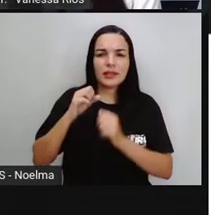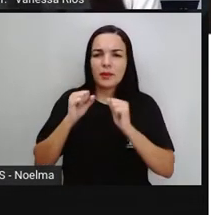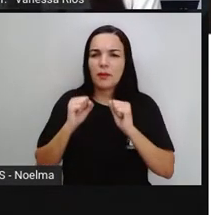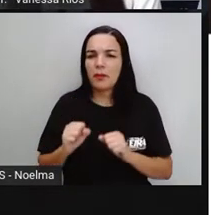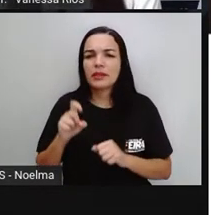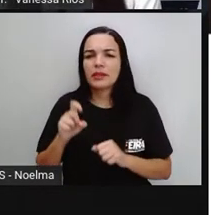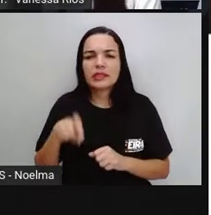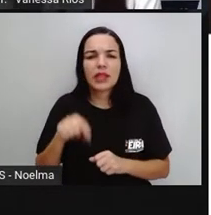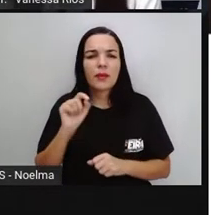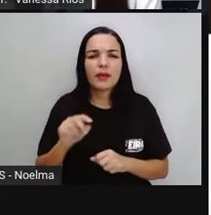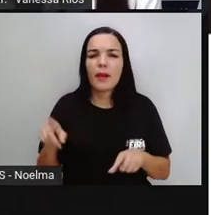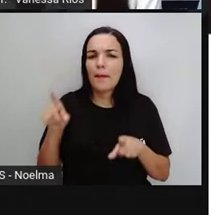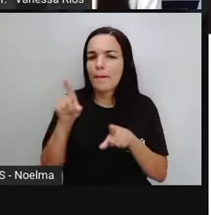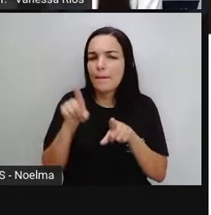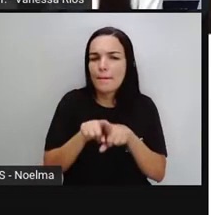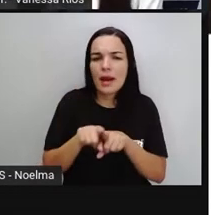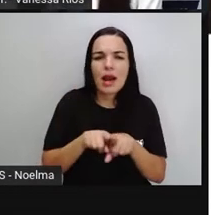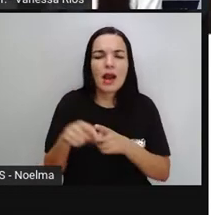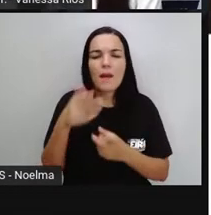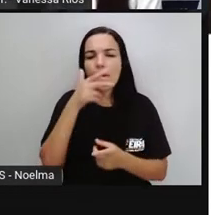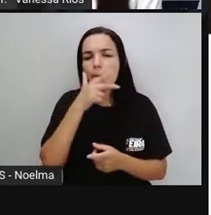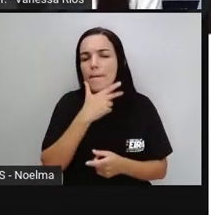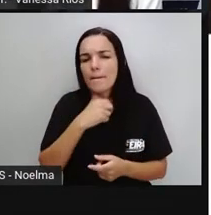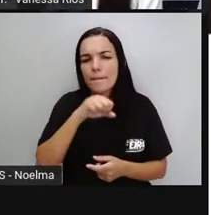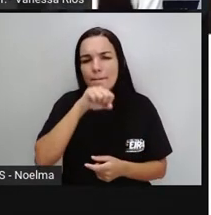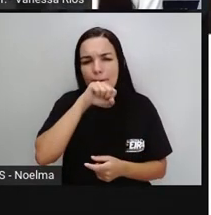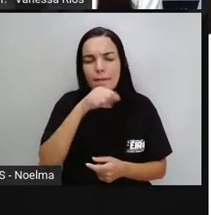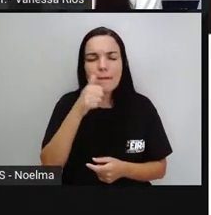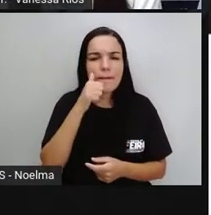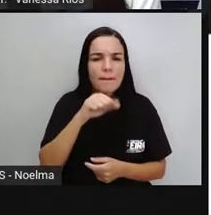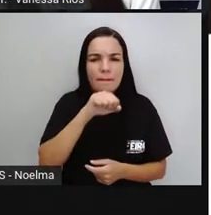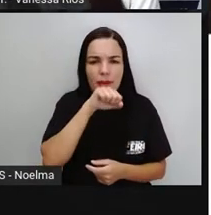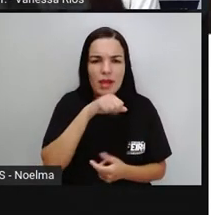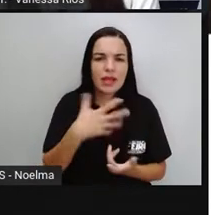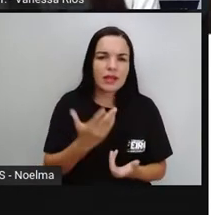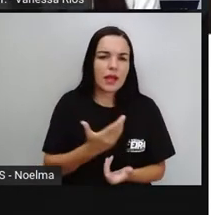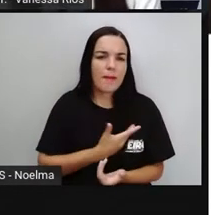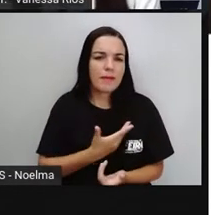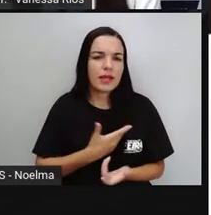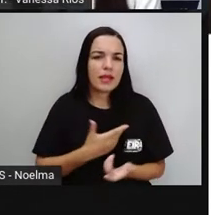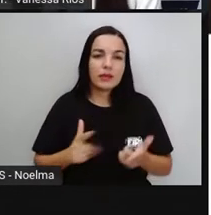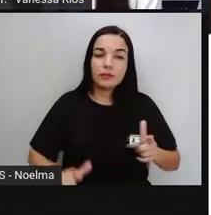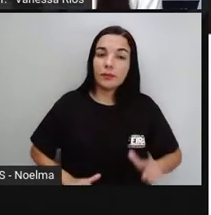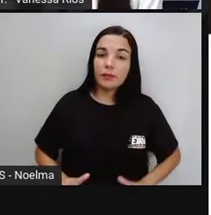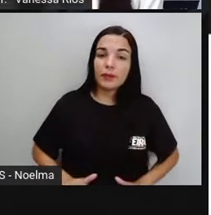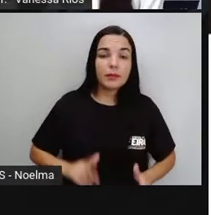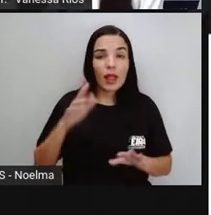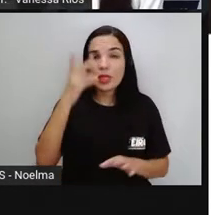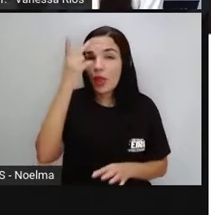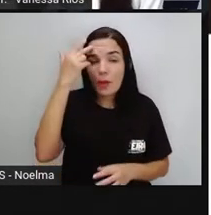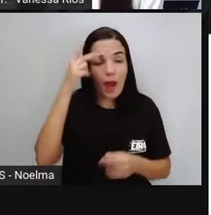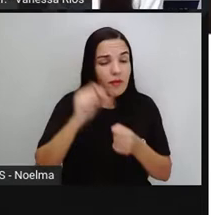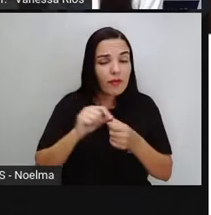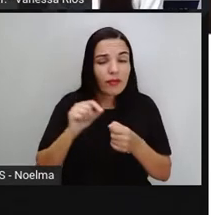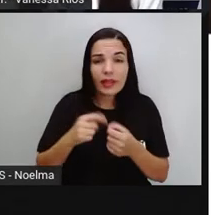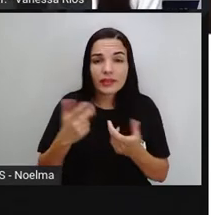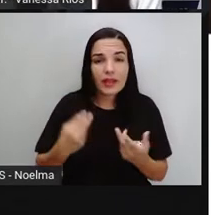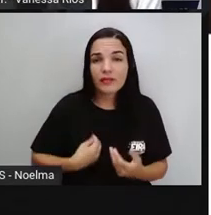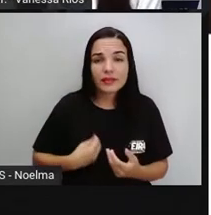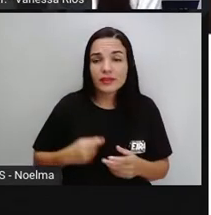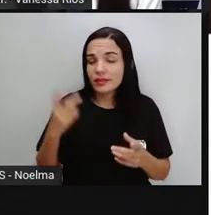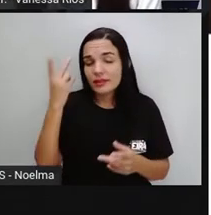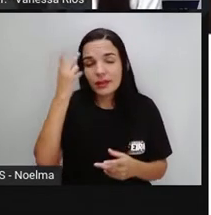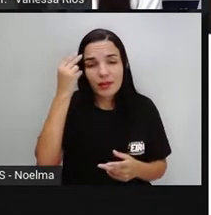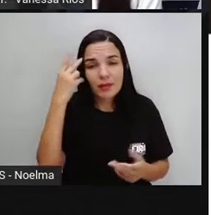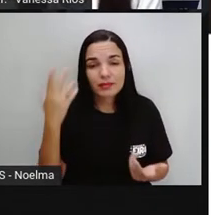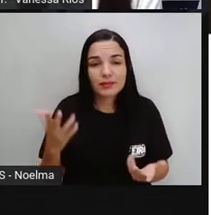com primos e amigos. Isso é algo normal e faz parte de nossa vida. Quando fazemos isso, podemos dizer